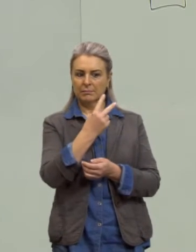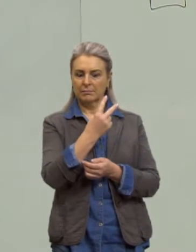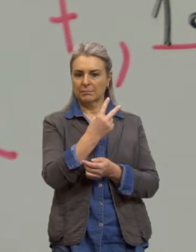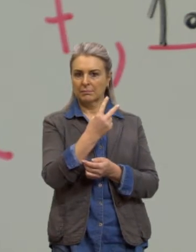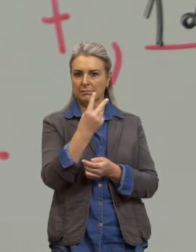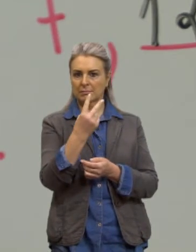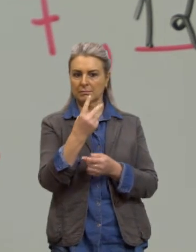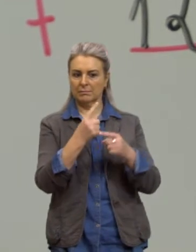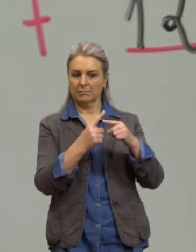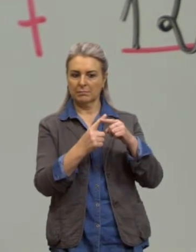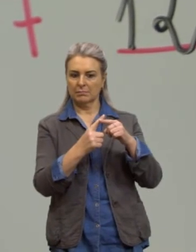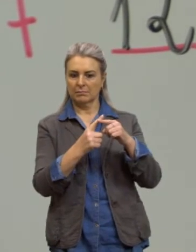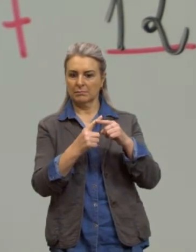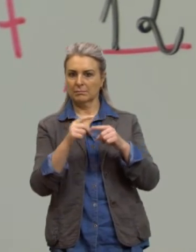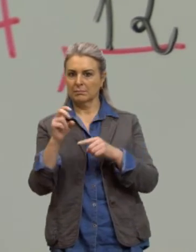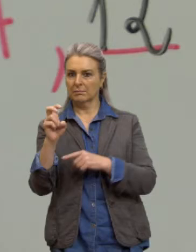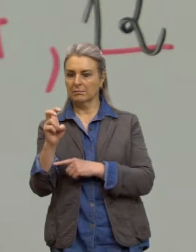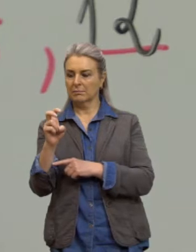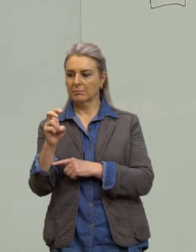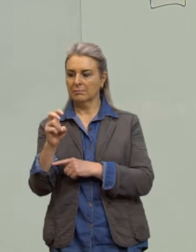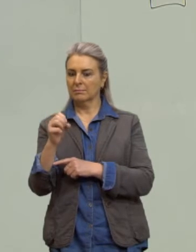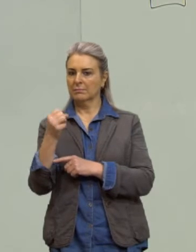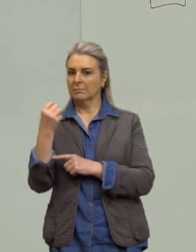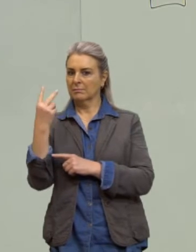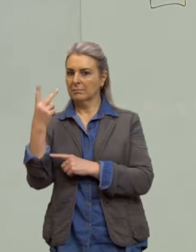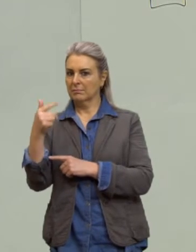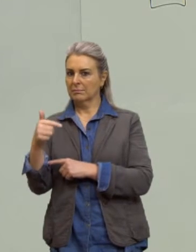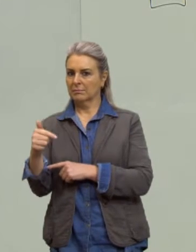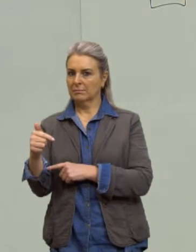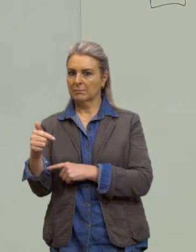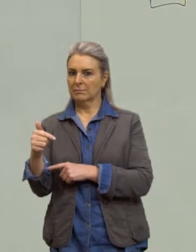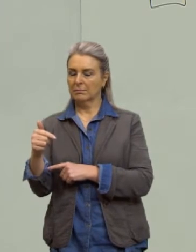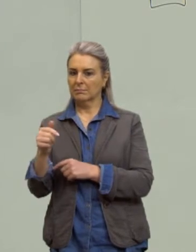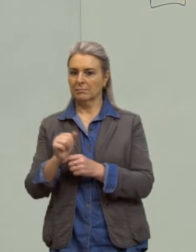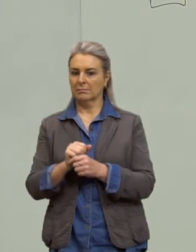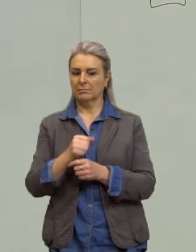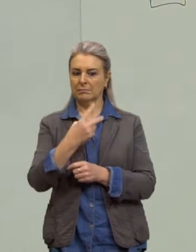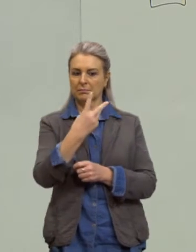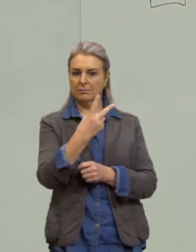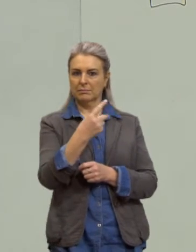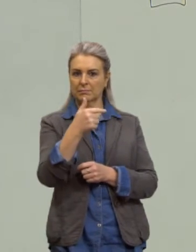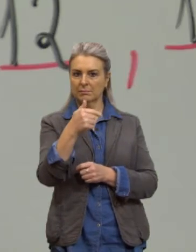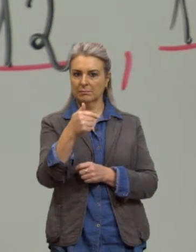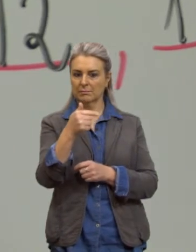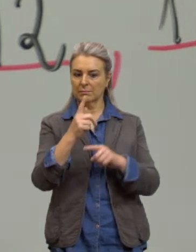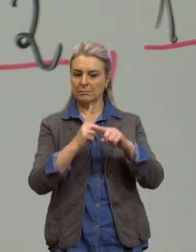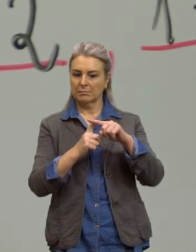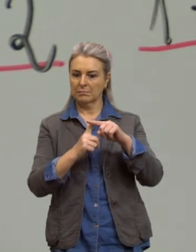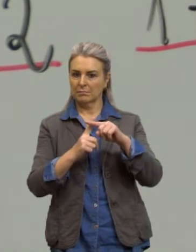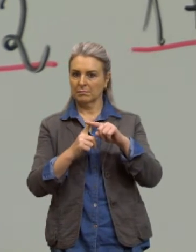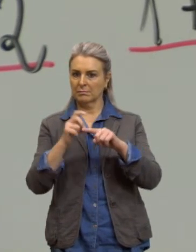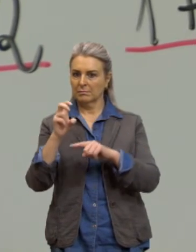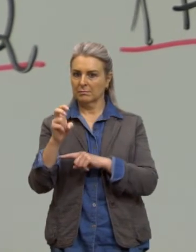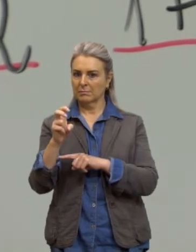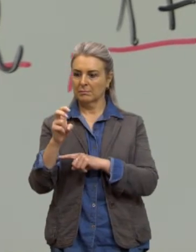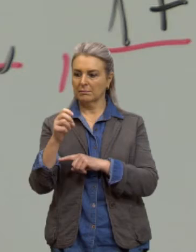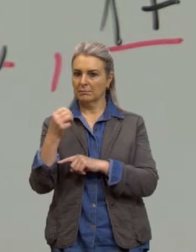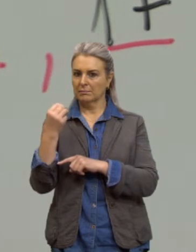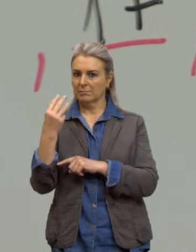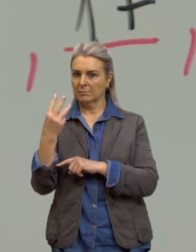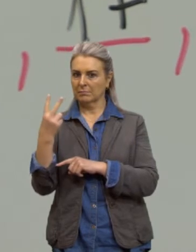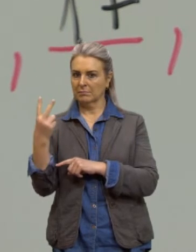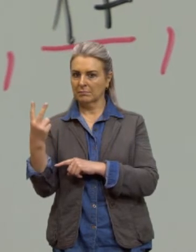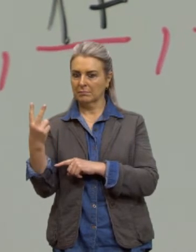mais cinco vinte e sete vinte e sete mais cinco trinta e